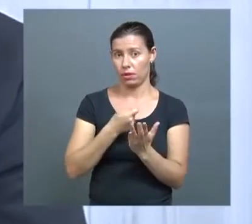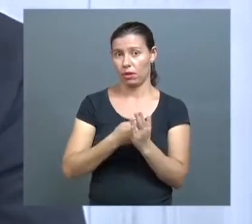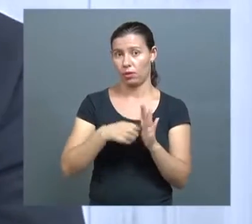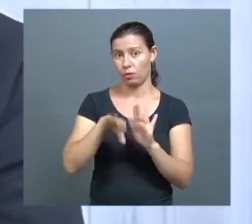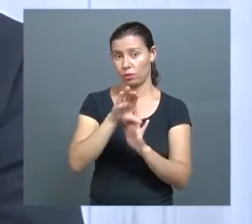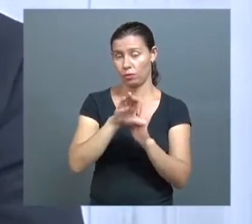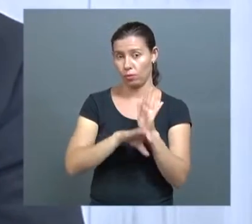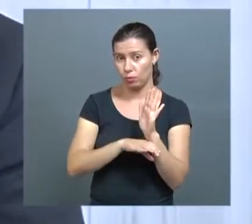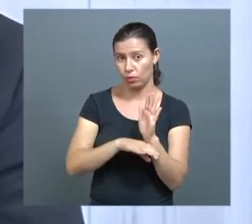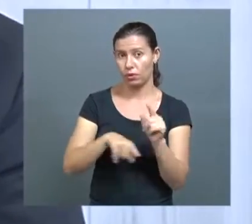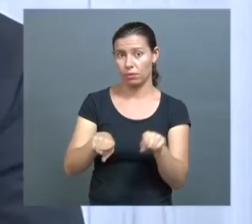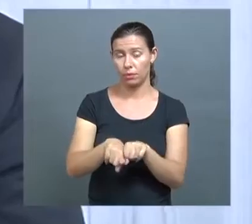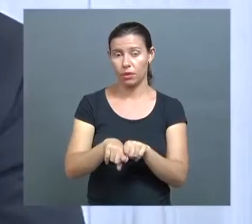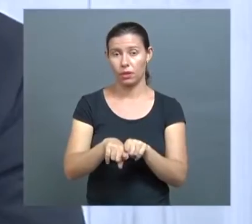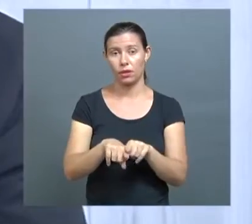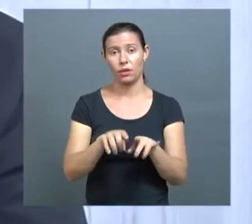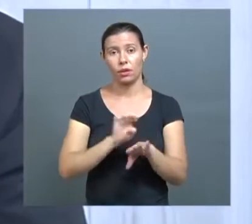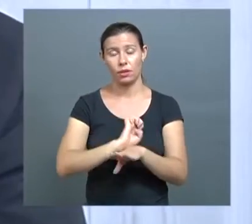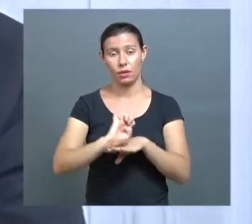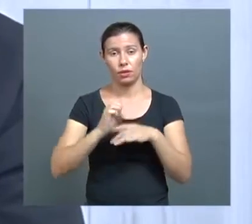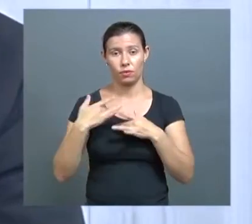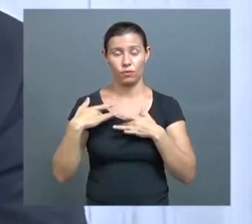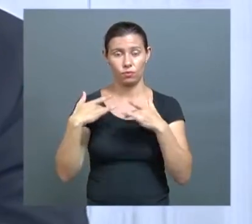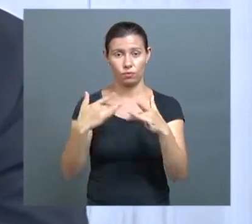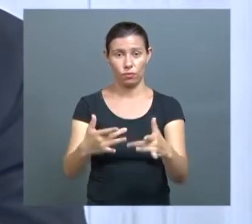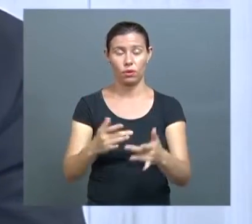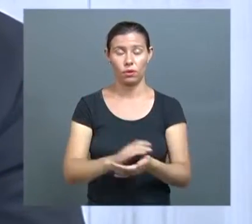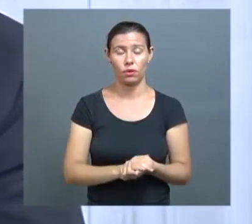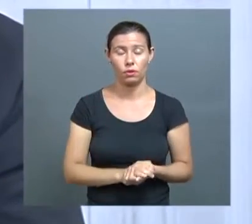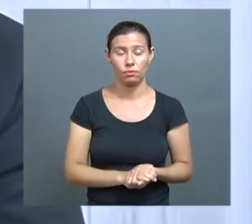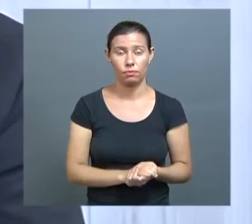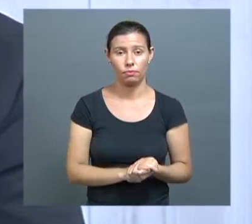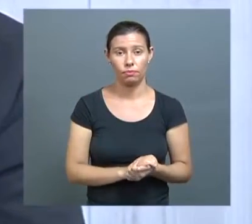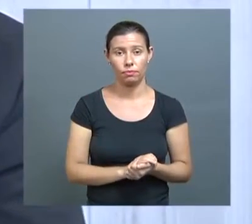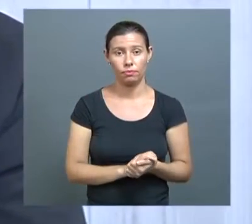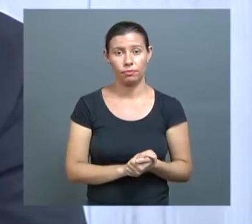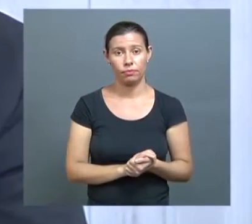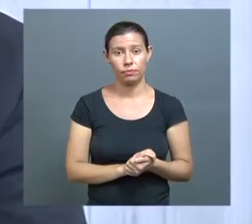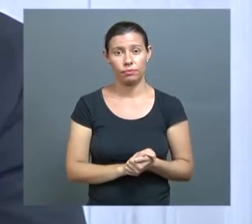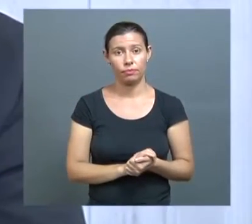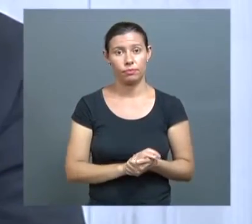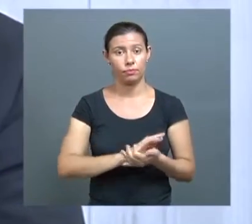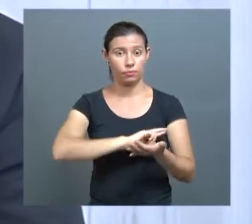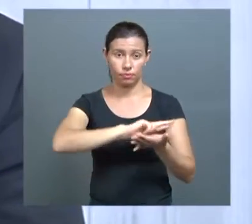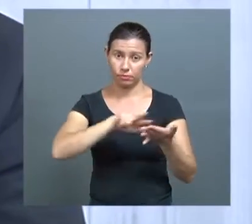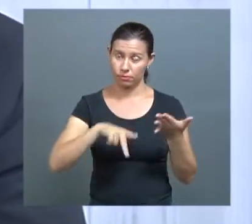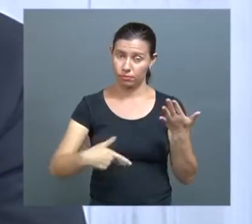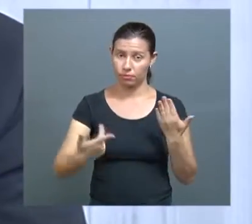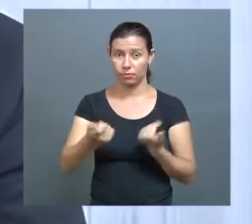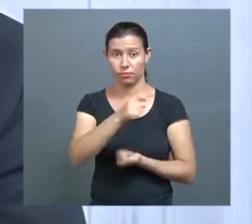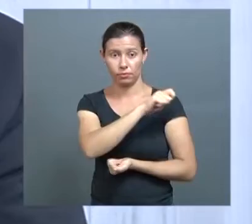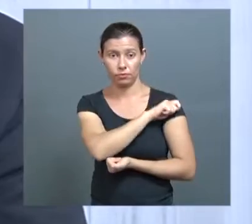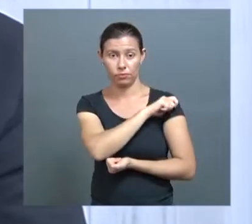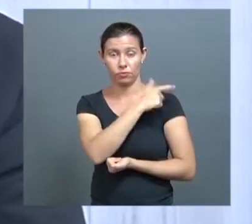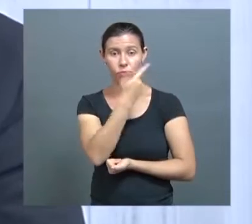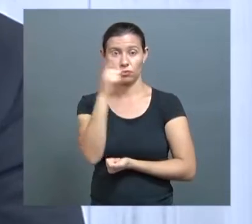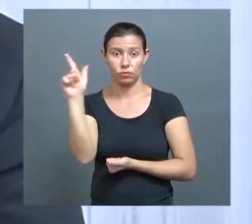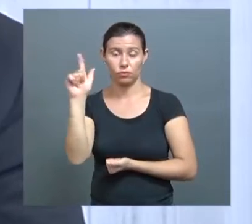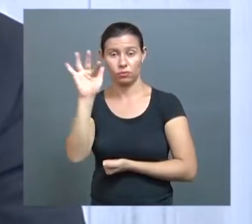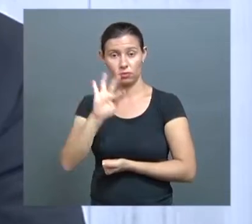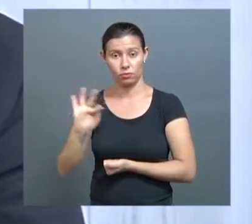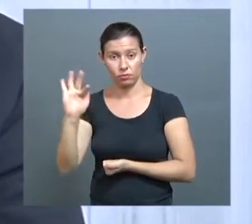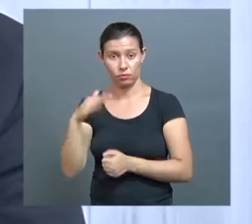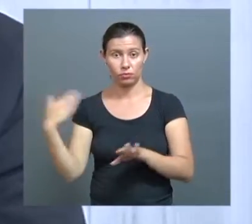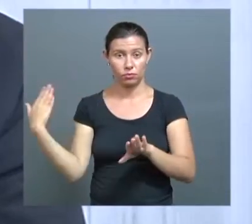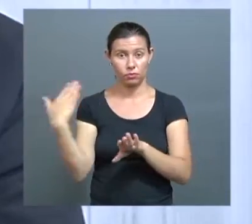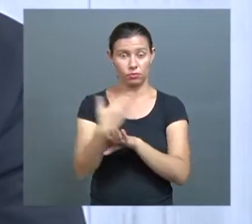voluntários, como foi veiculado na matéria, vários alunos de outras instituições vêm à